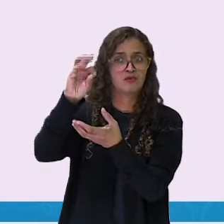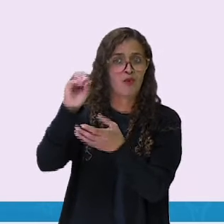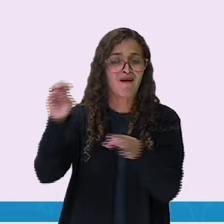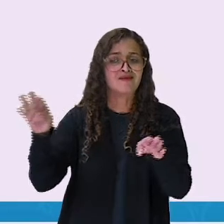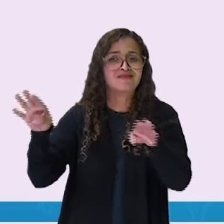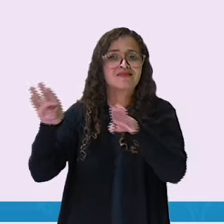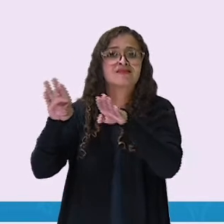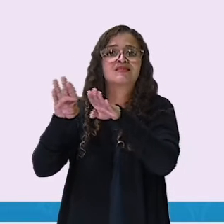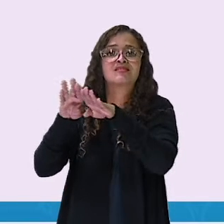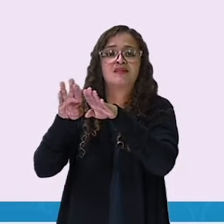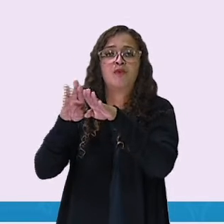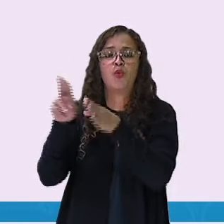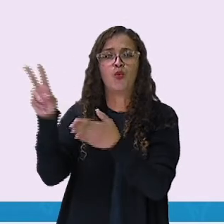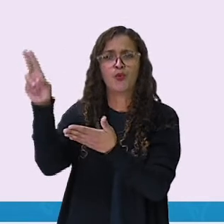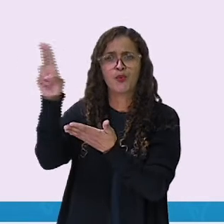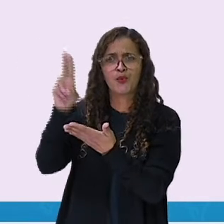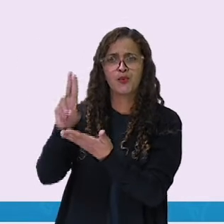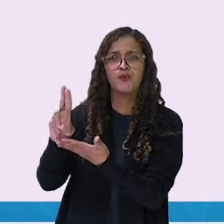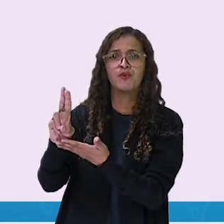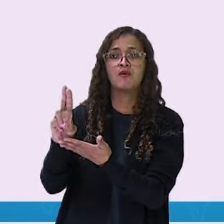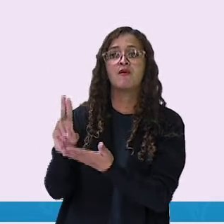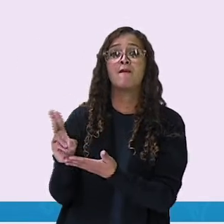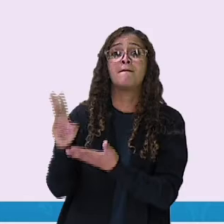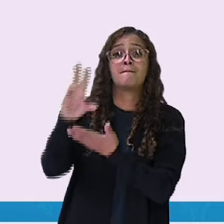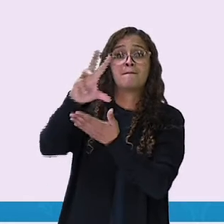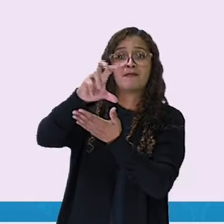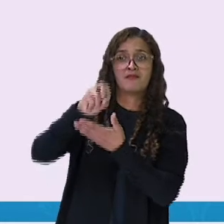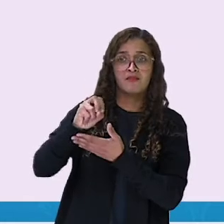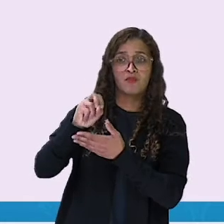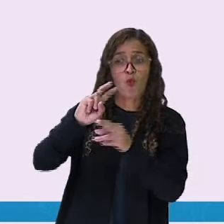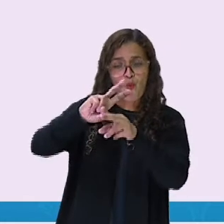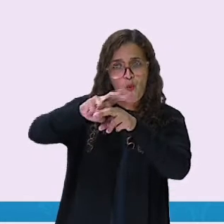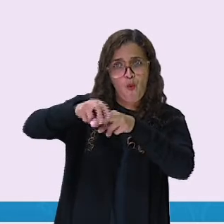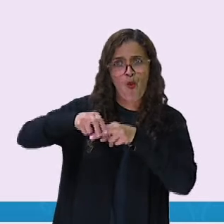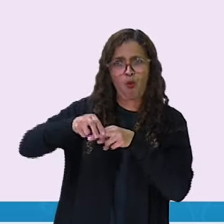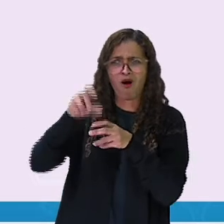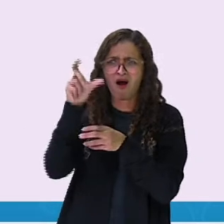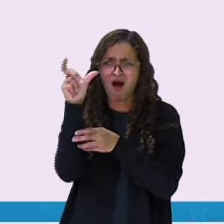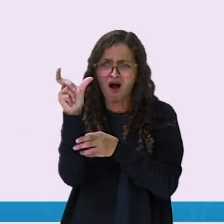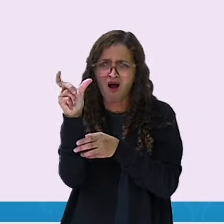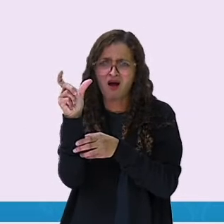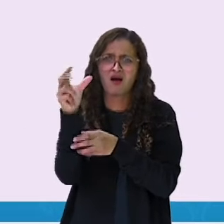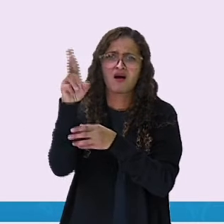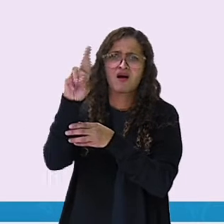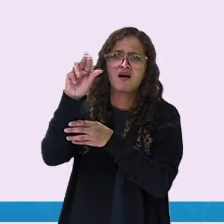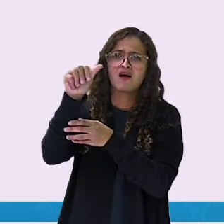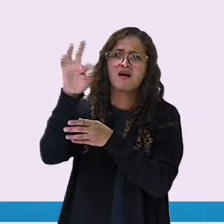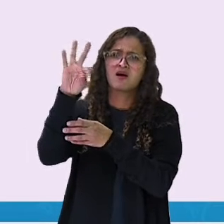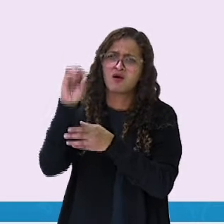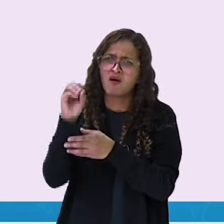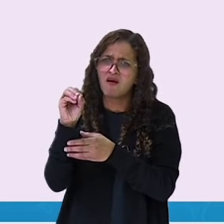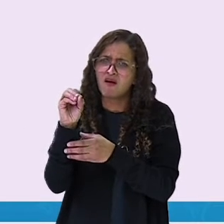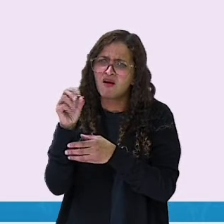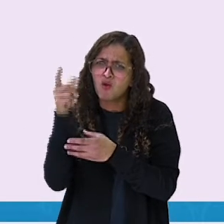que nós usamos aqui da palavra rato. Será que nós formamos outra palavra?